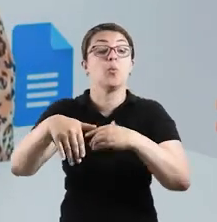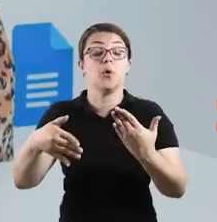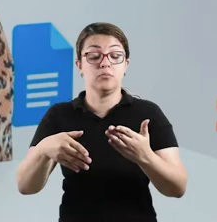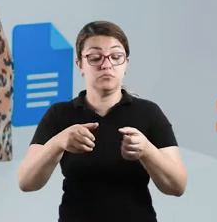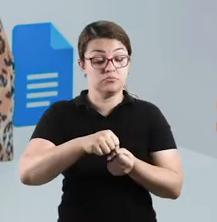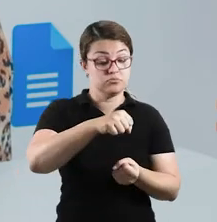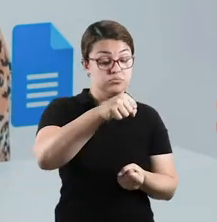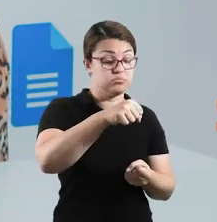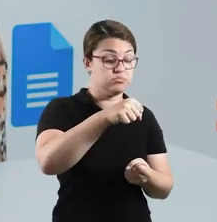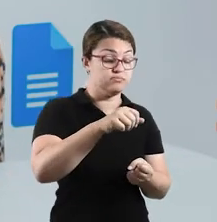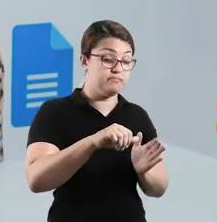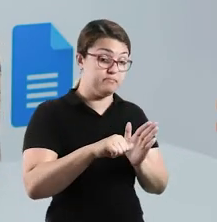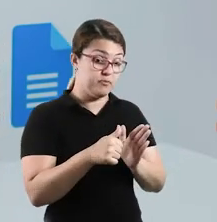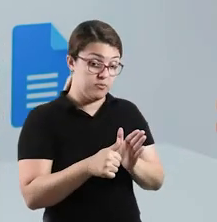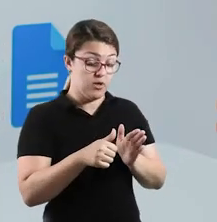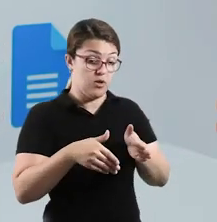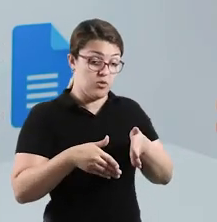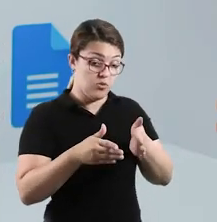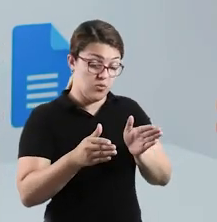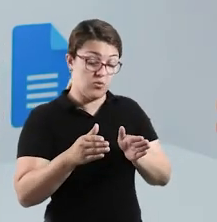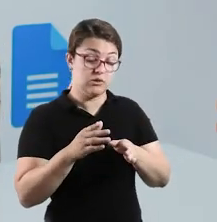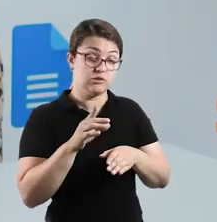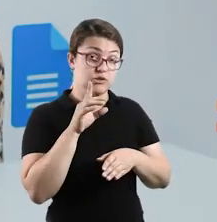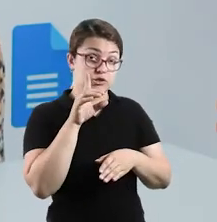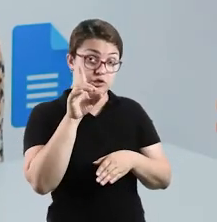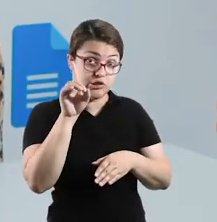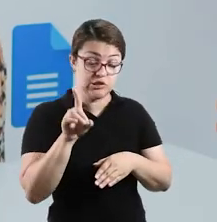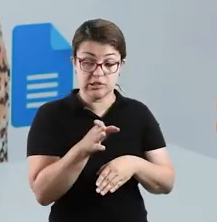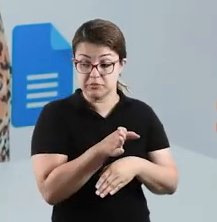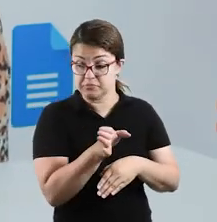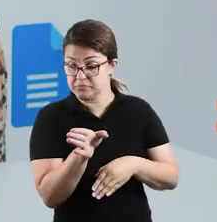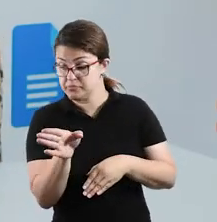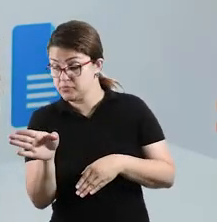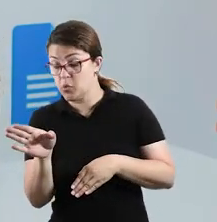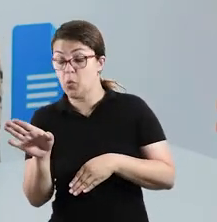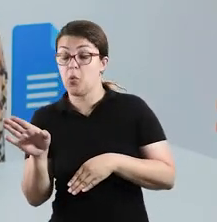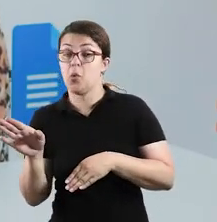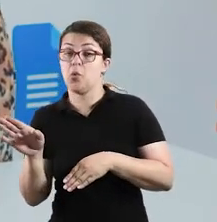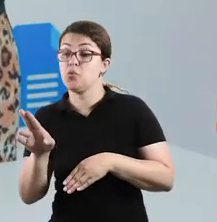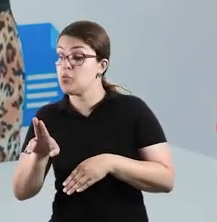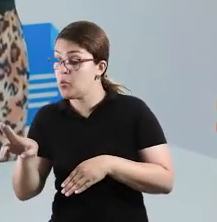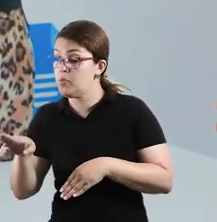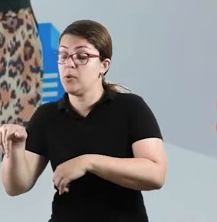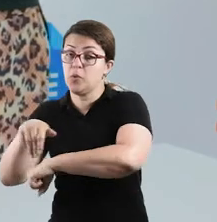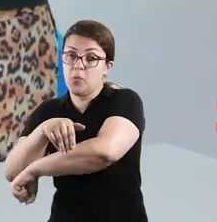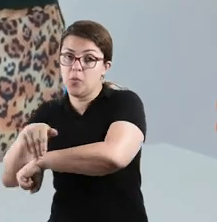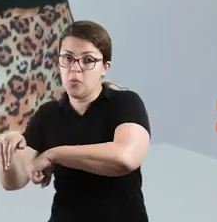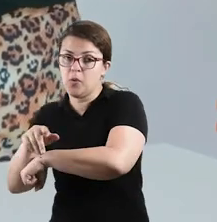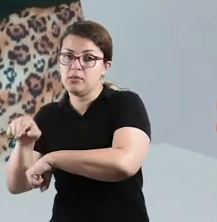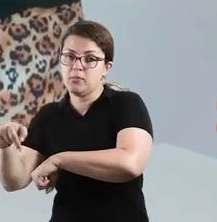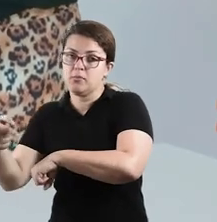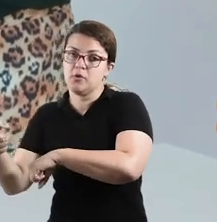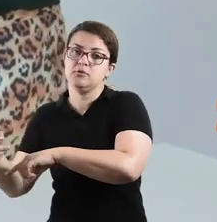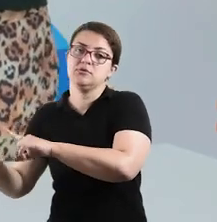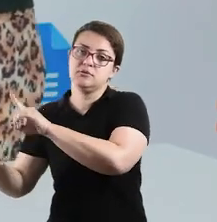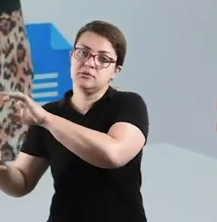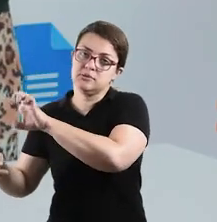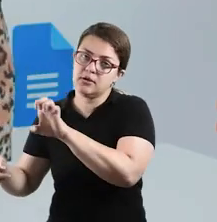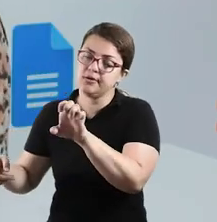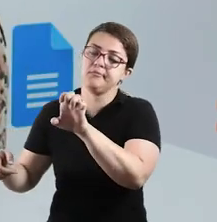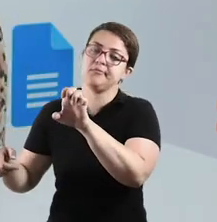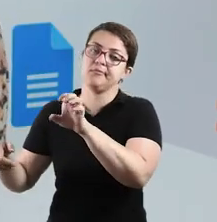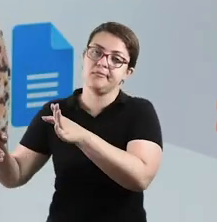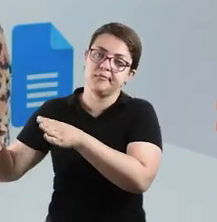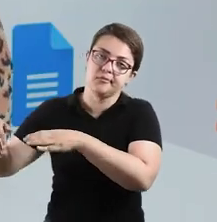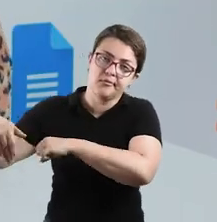vai analisar o mapa e vai escrever. Primeiro, vou passar a direita na rua tal, ou a esquerda na rua tal, até chegar no caminho